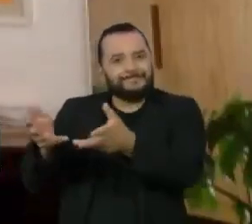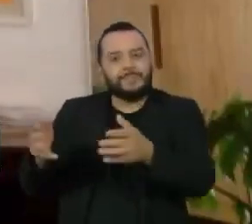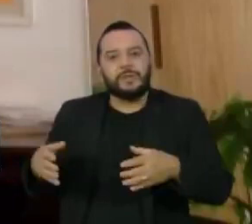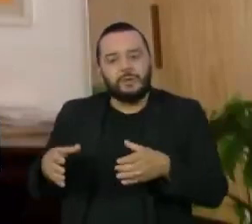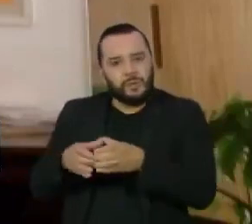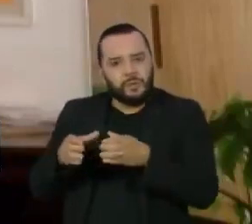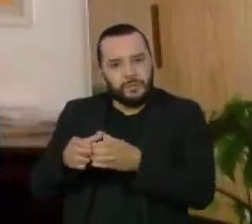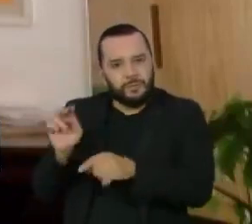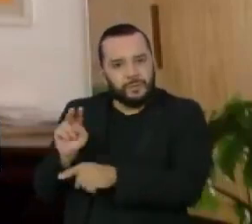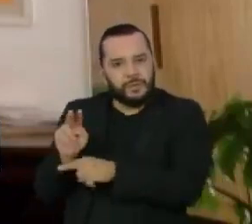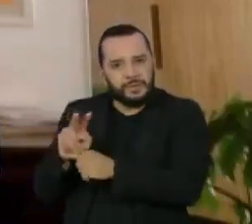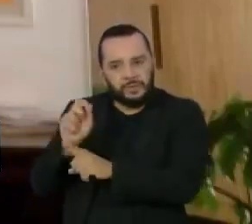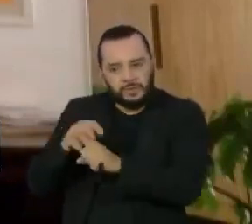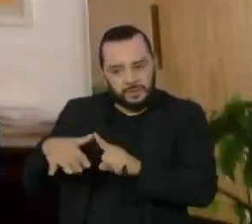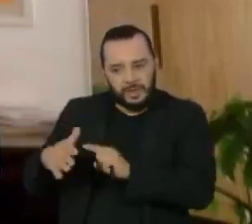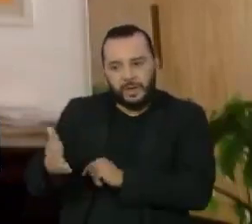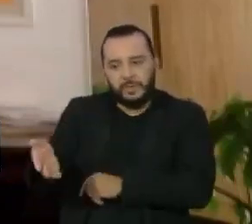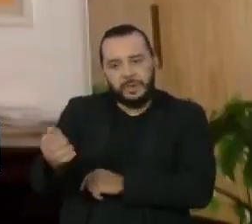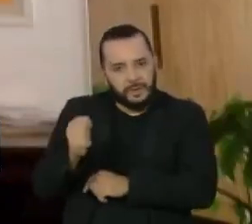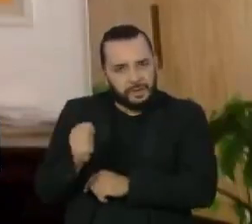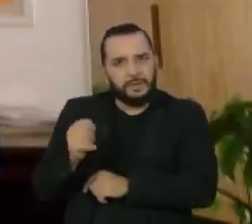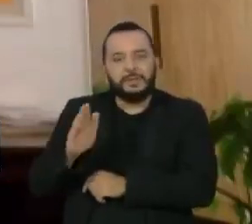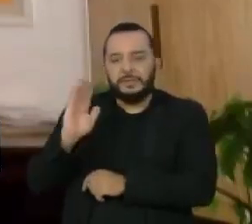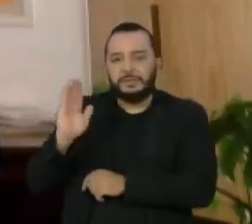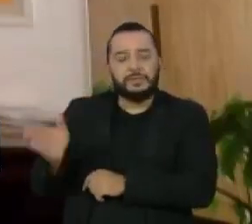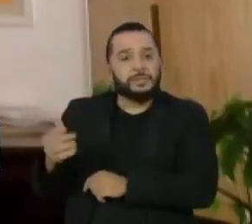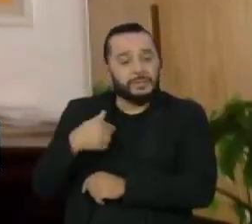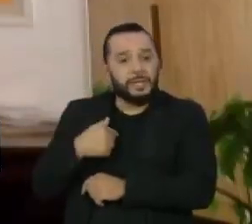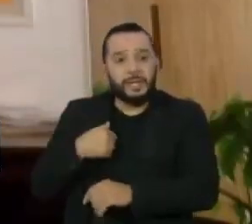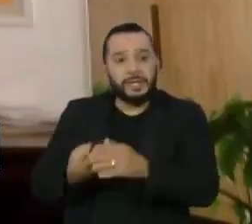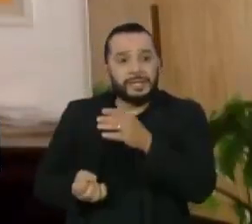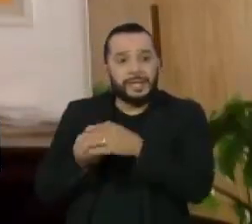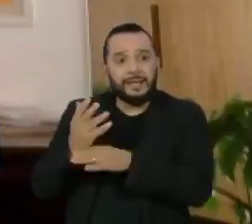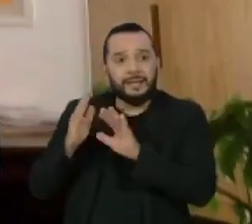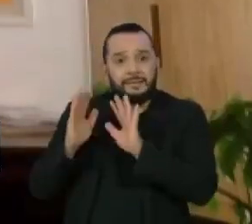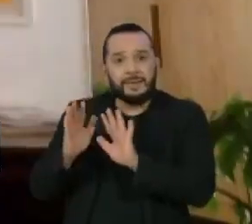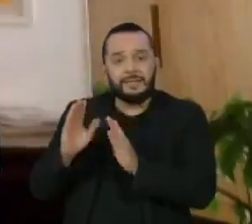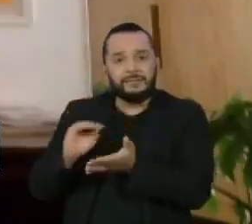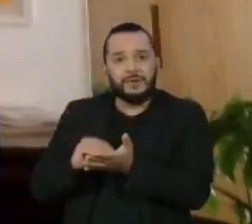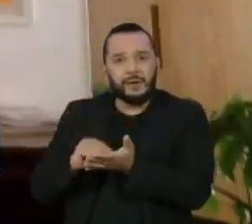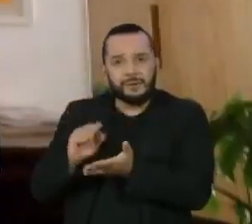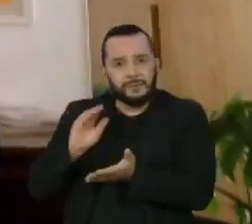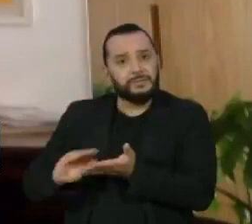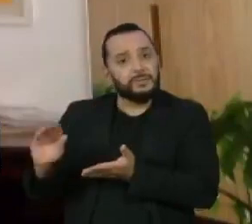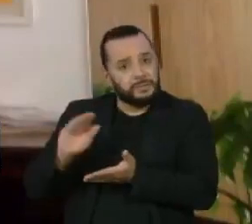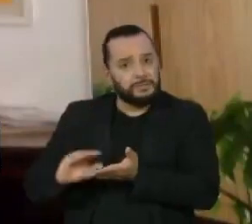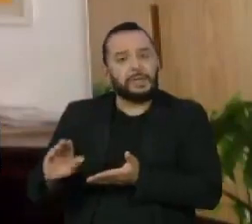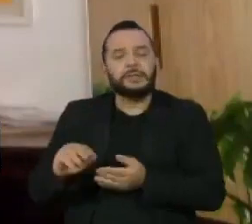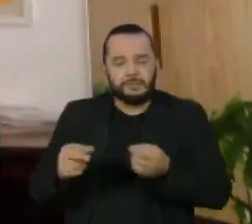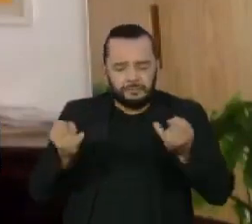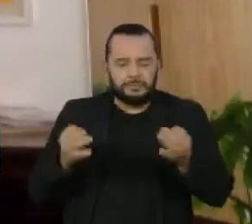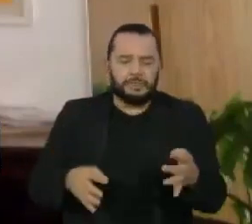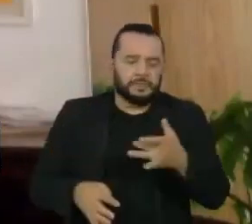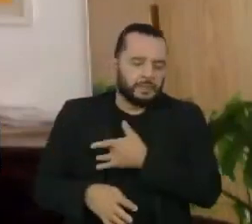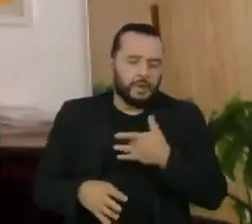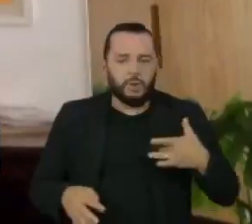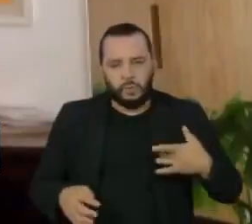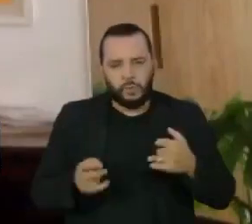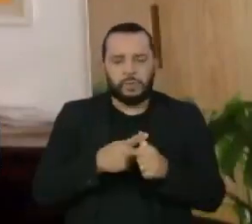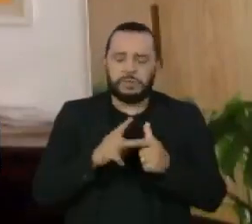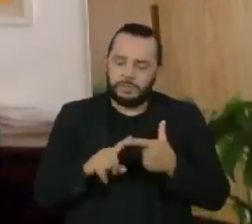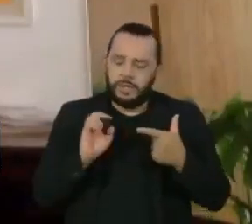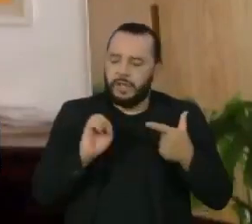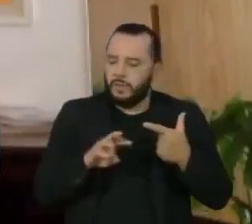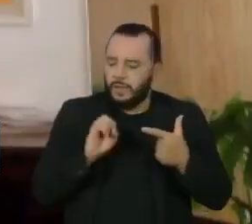de proteção social que já está desenhada, mas que está desinvestida. A gente fala da saúde, gente fala da